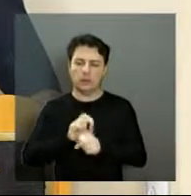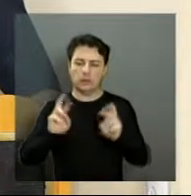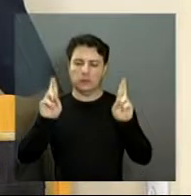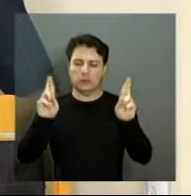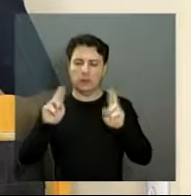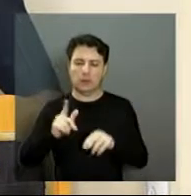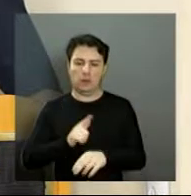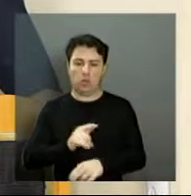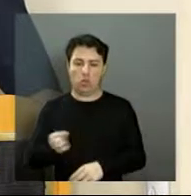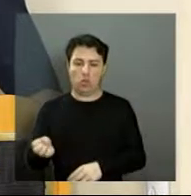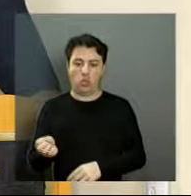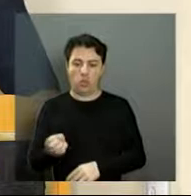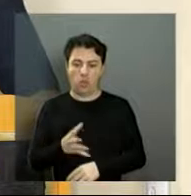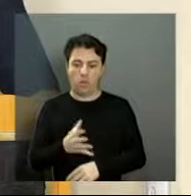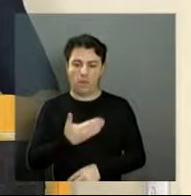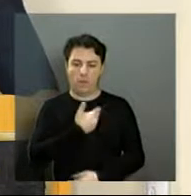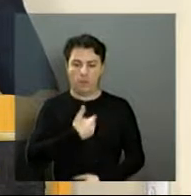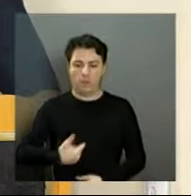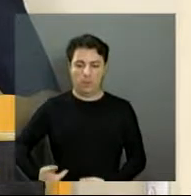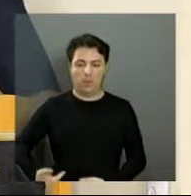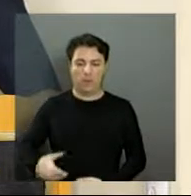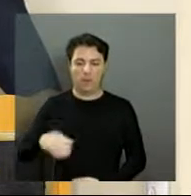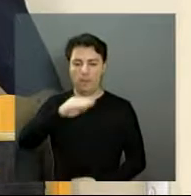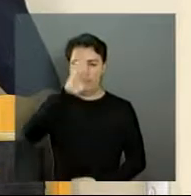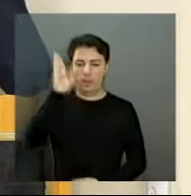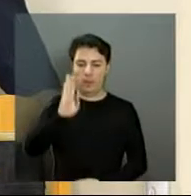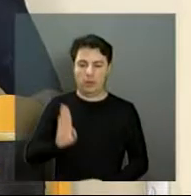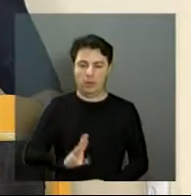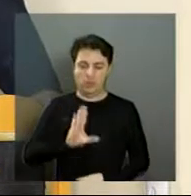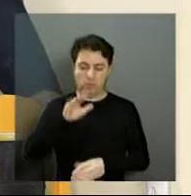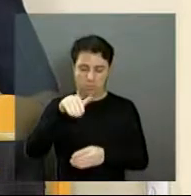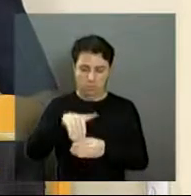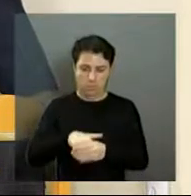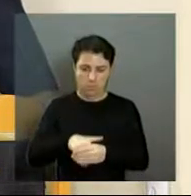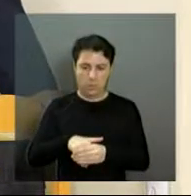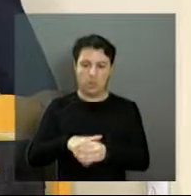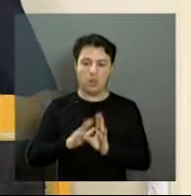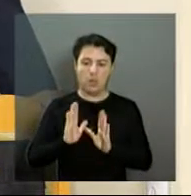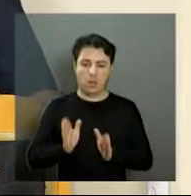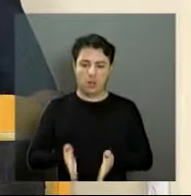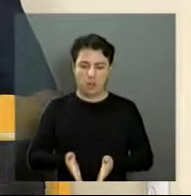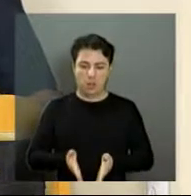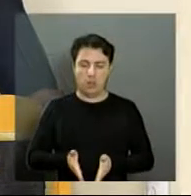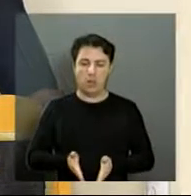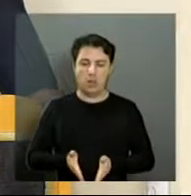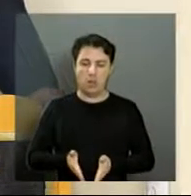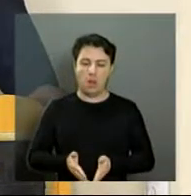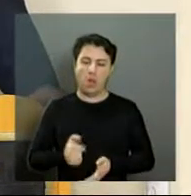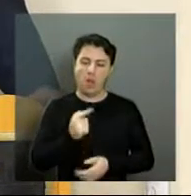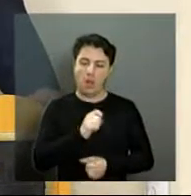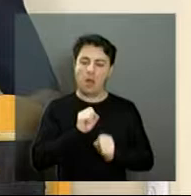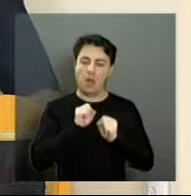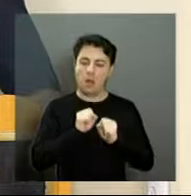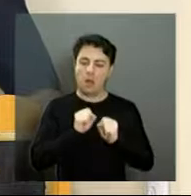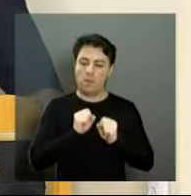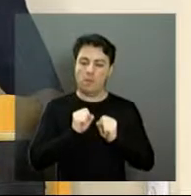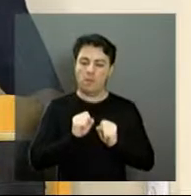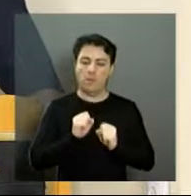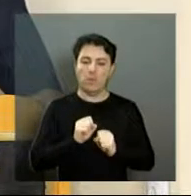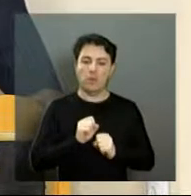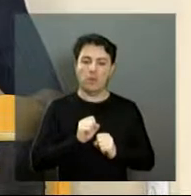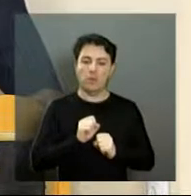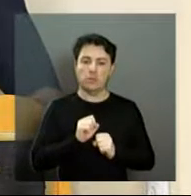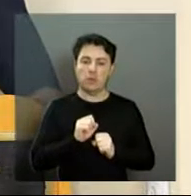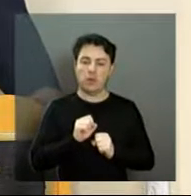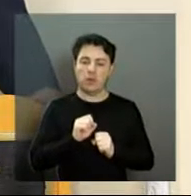administração nacional que possa, passou o processo eleitoral, que possa, com certeza, responder aos anseios da